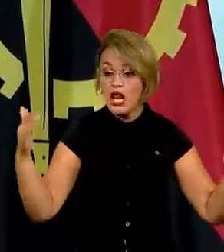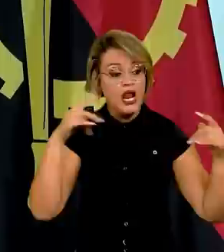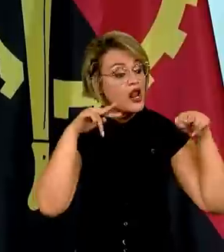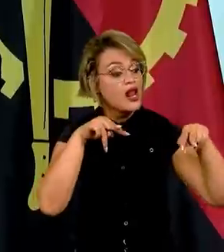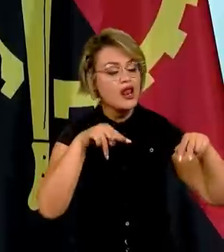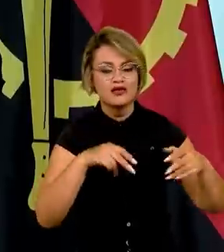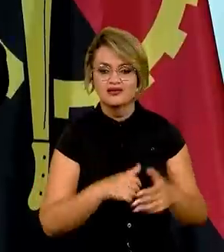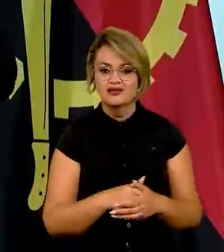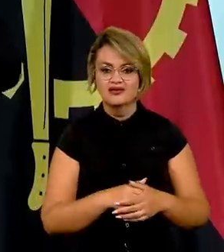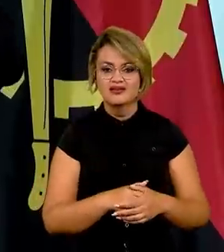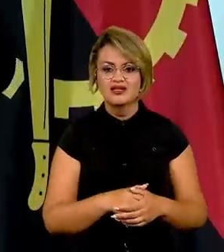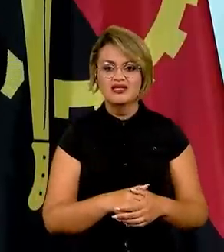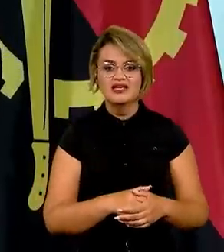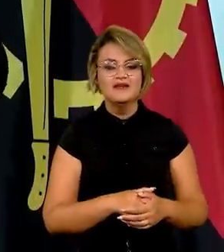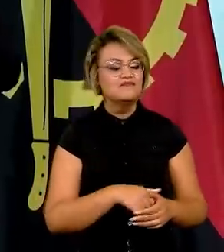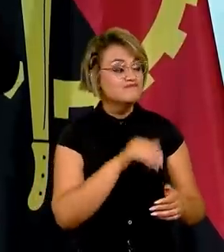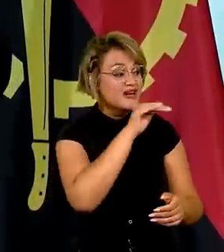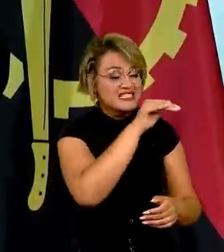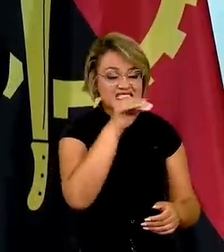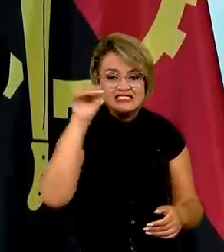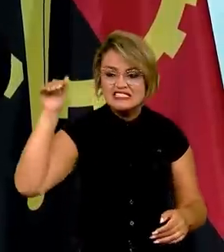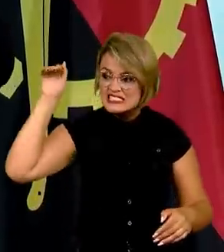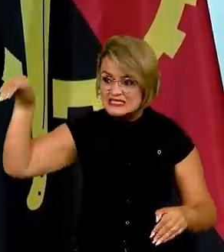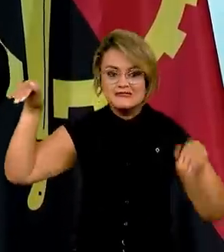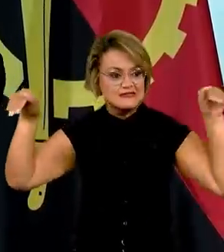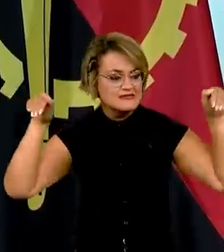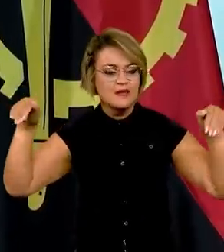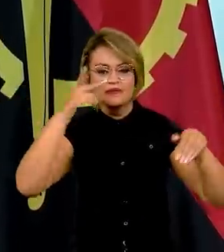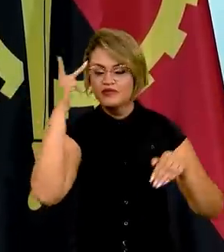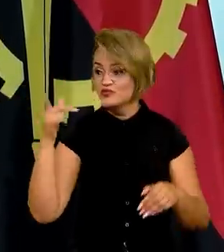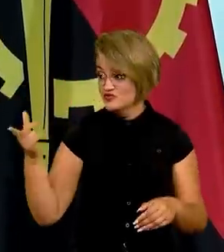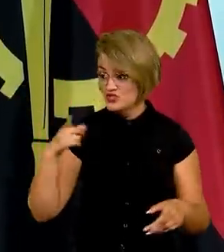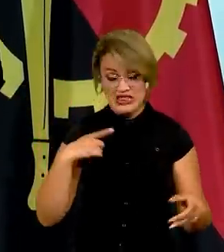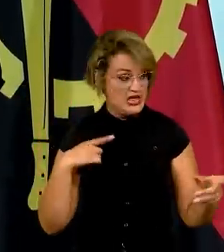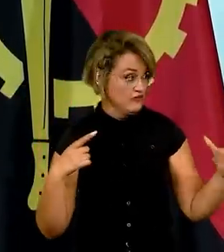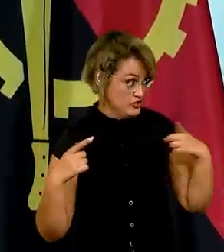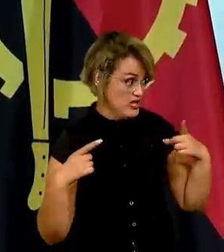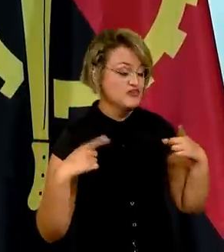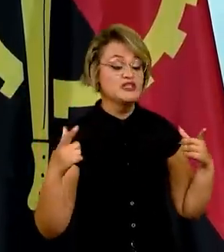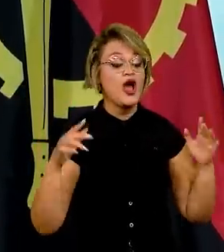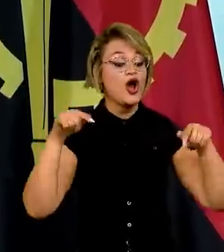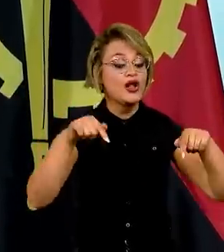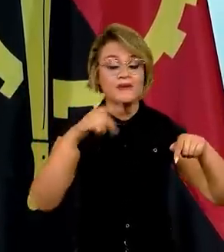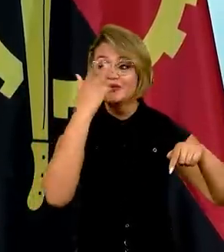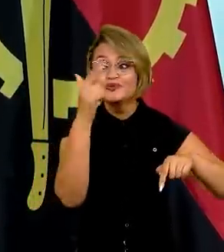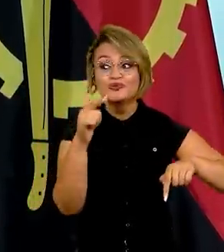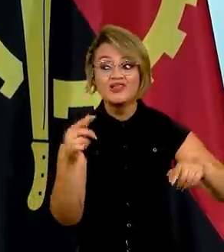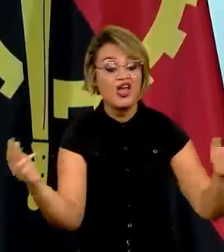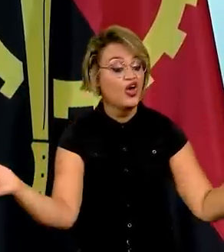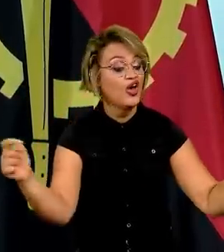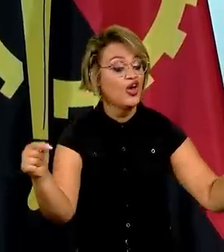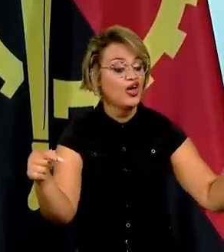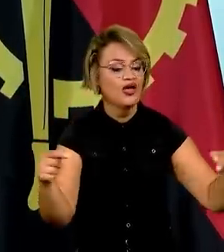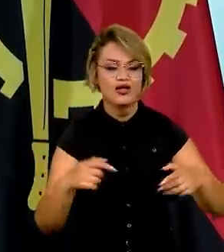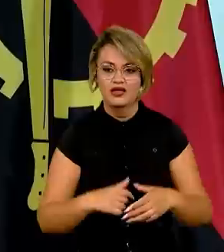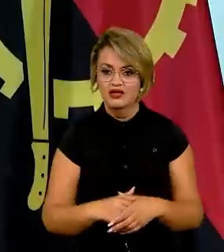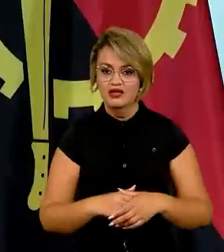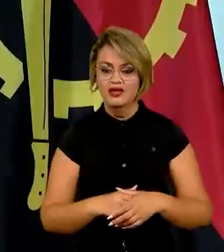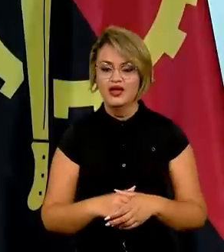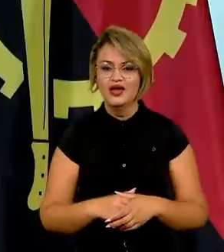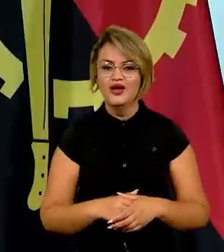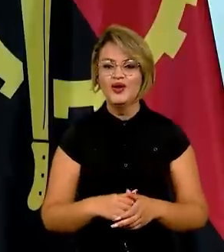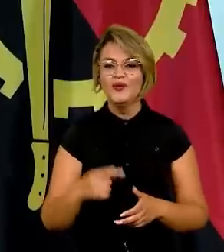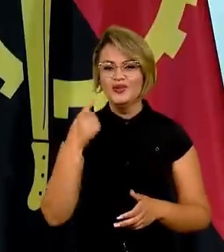na verdade é uma campanha de indignação dos que têm para que se preocupem com aqueles que têm. Eu quando vejo aquela